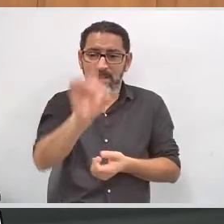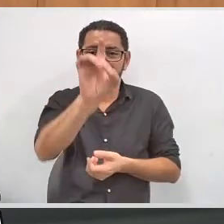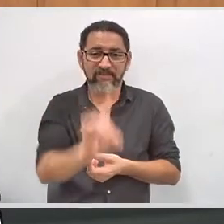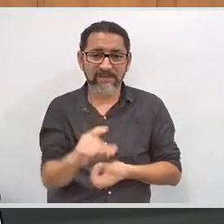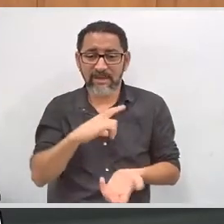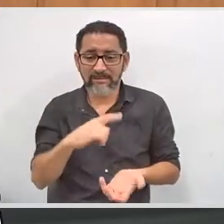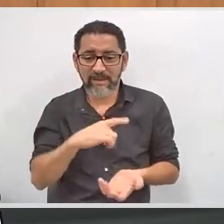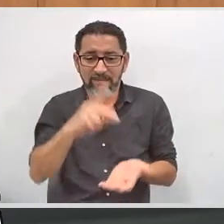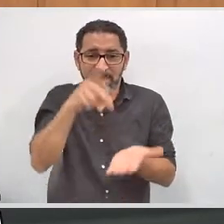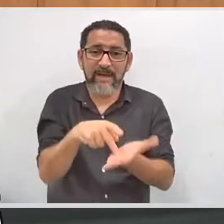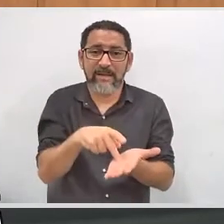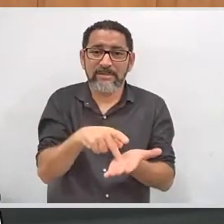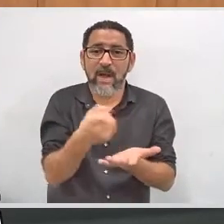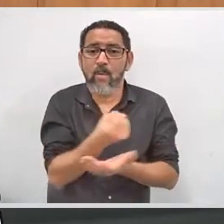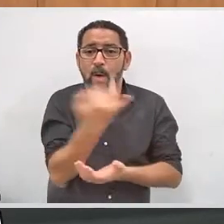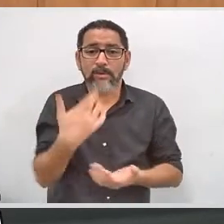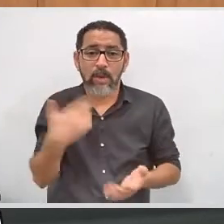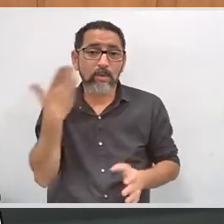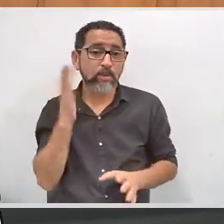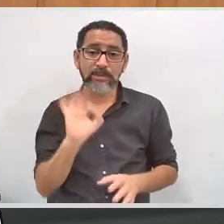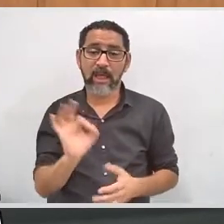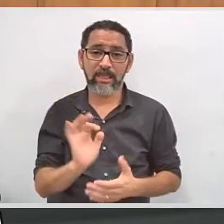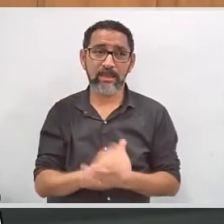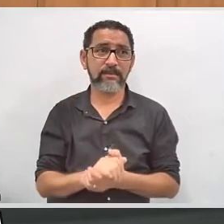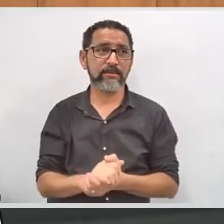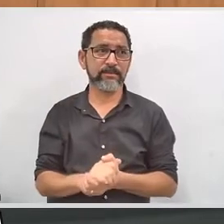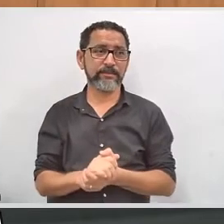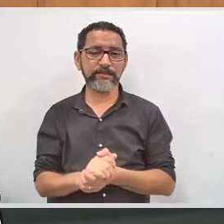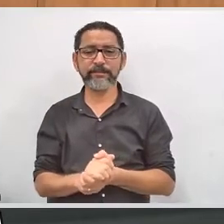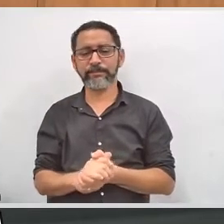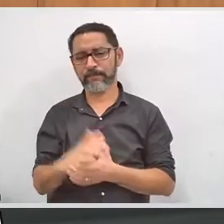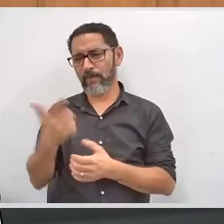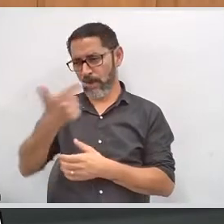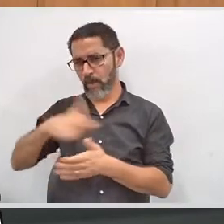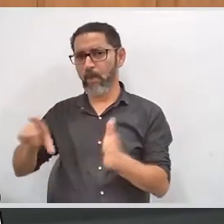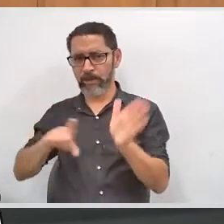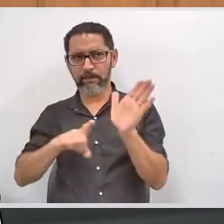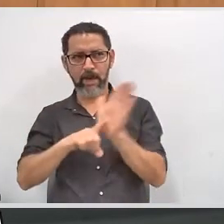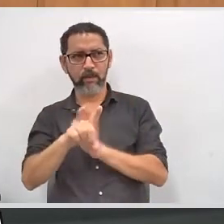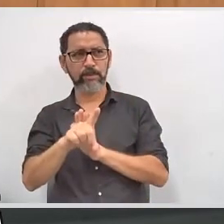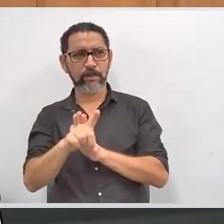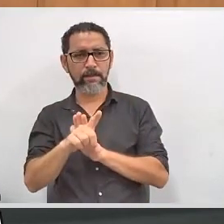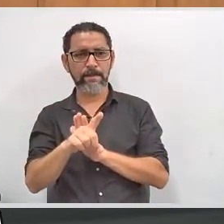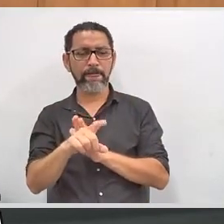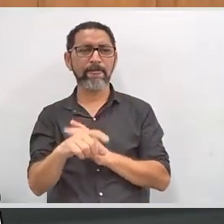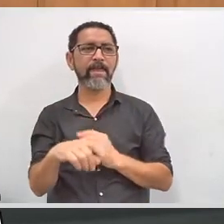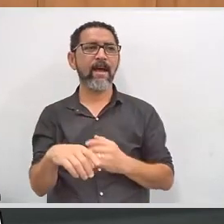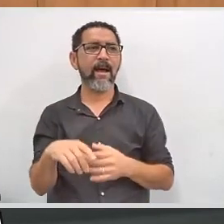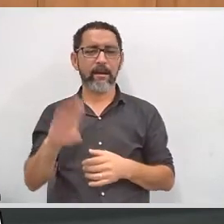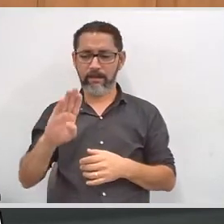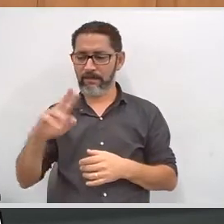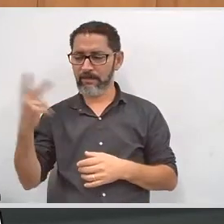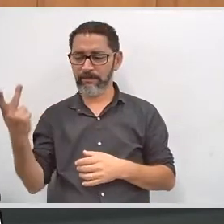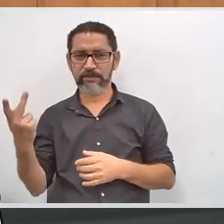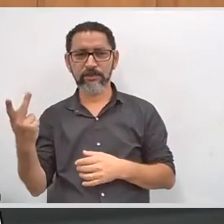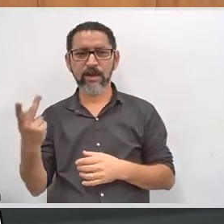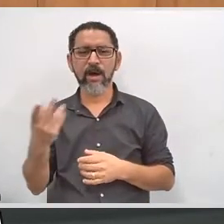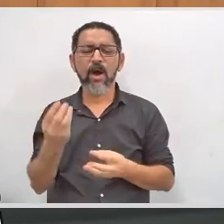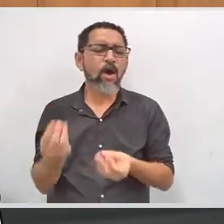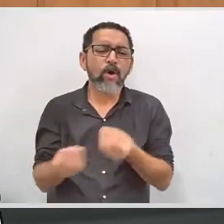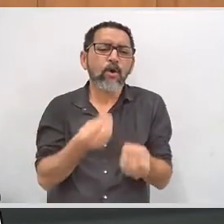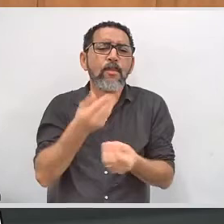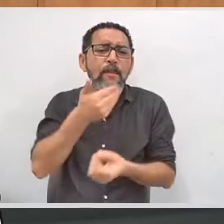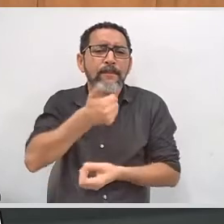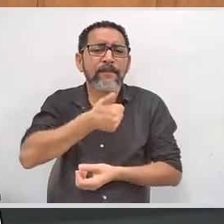de... Da necessidade para o ofertado. Exato. Mais uma pergunta de Belo Horizonte. Quais ações existem, atualmente, então, para melhorar a